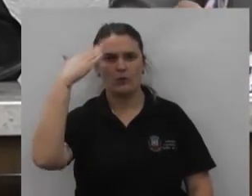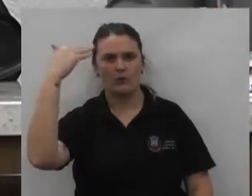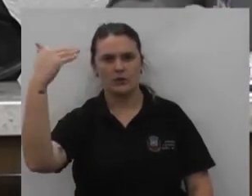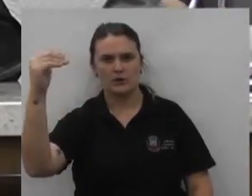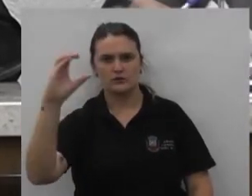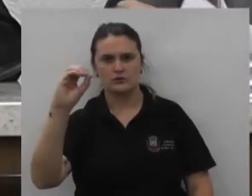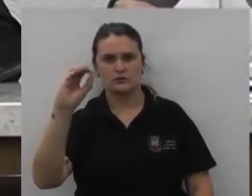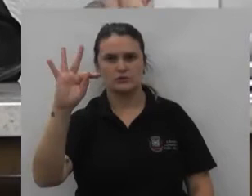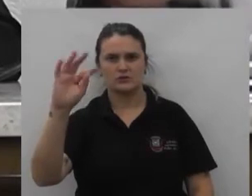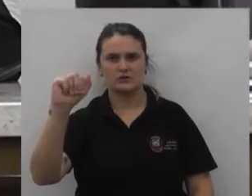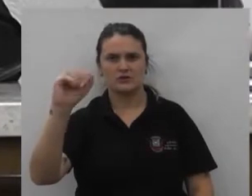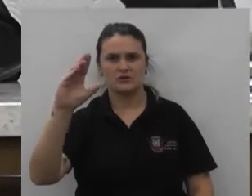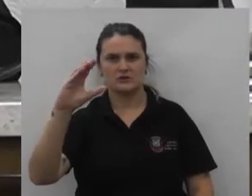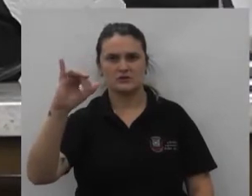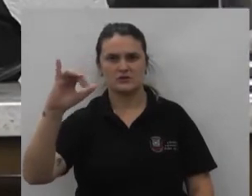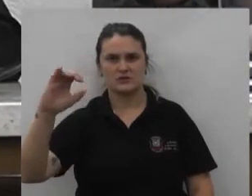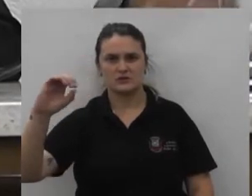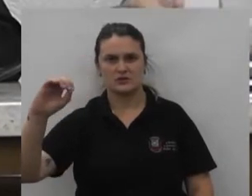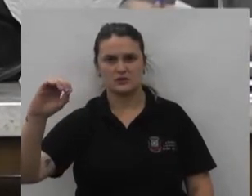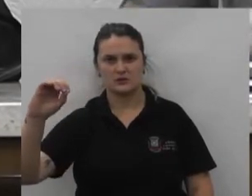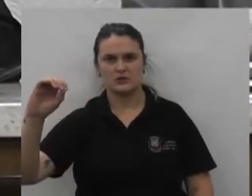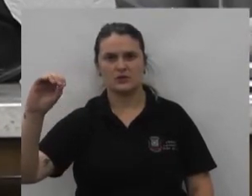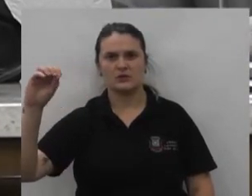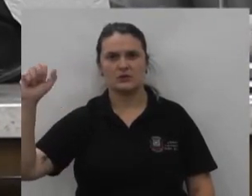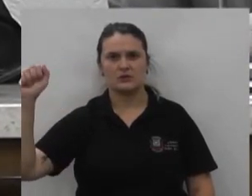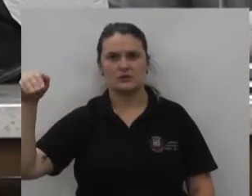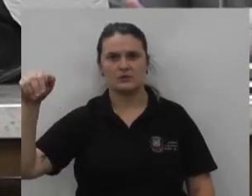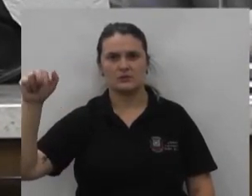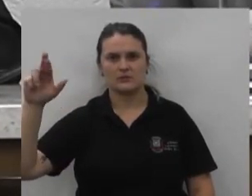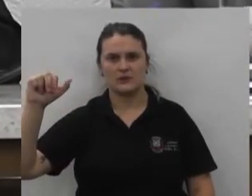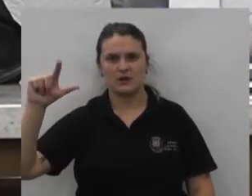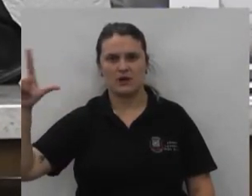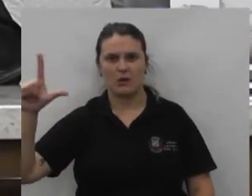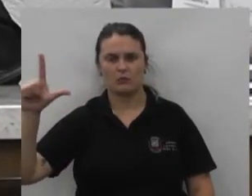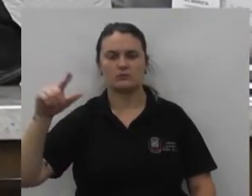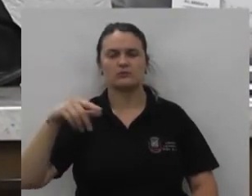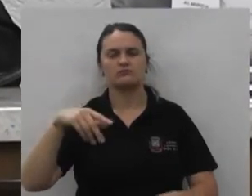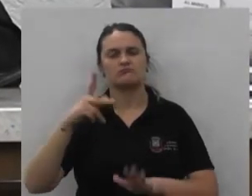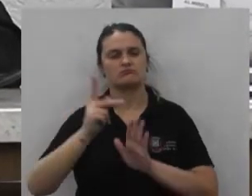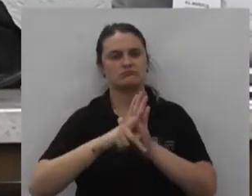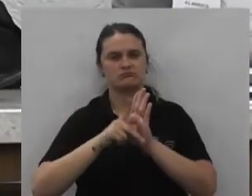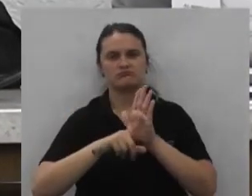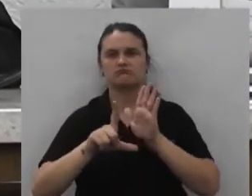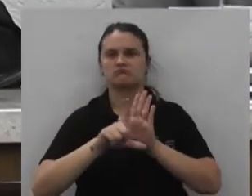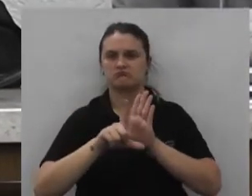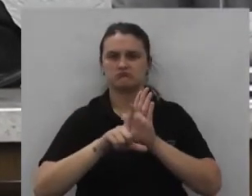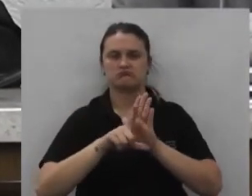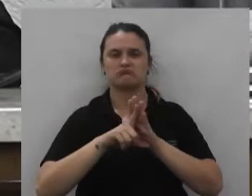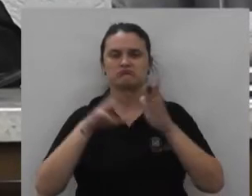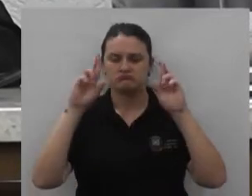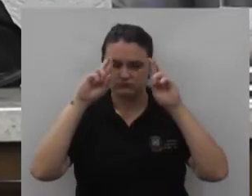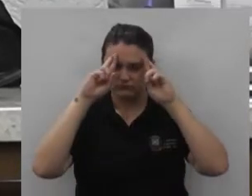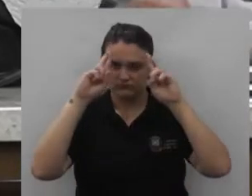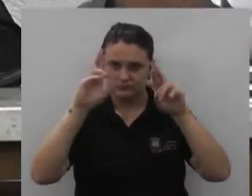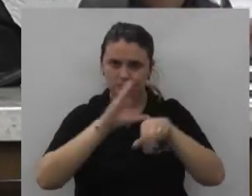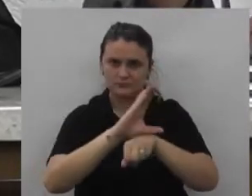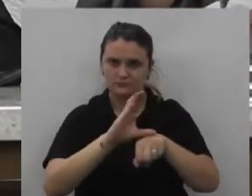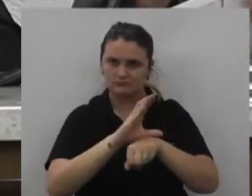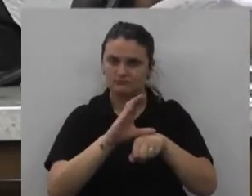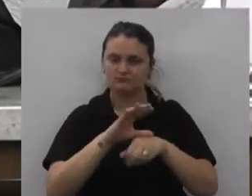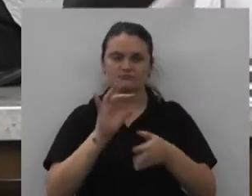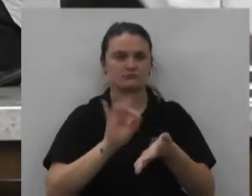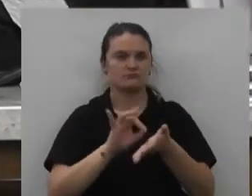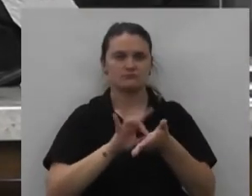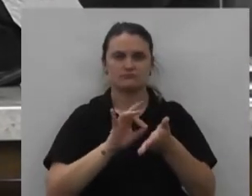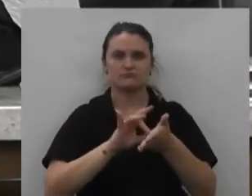do Amaral fundamentação o projeto de lei é legal e constitucional devendo ou